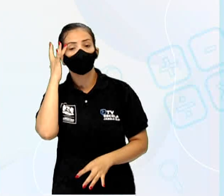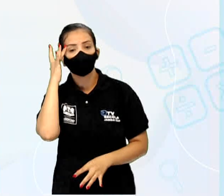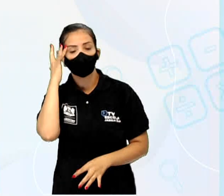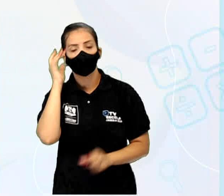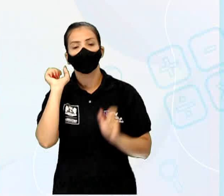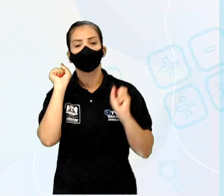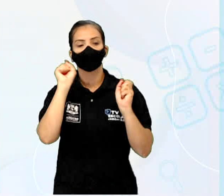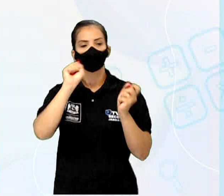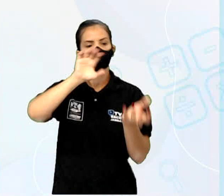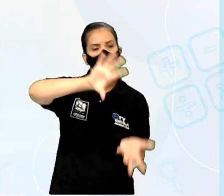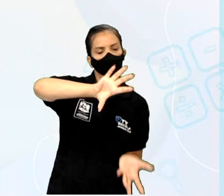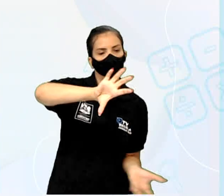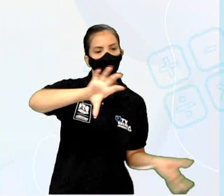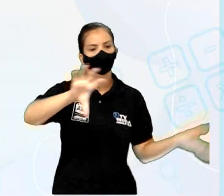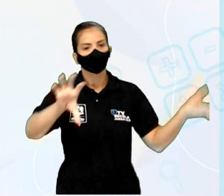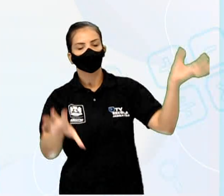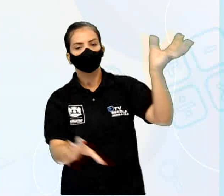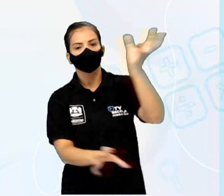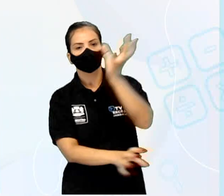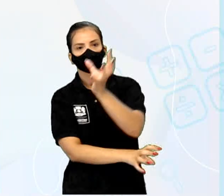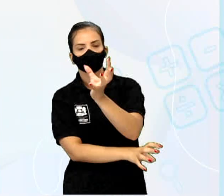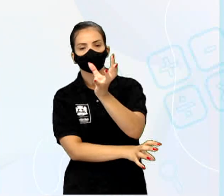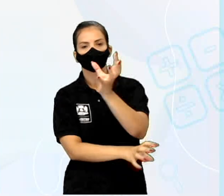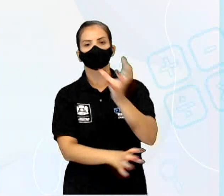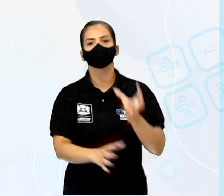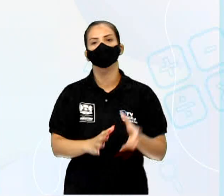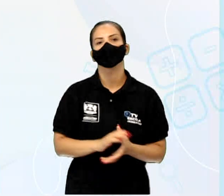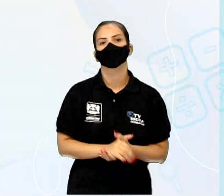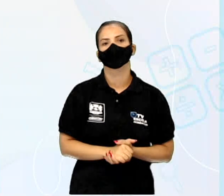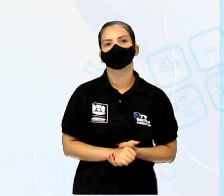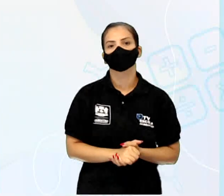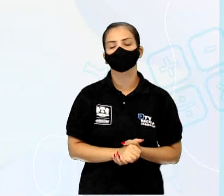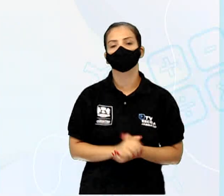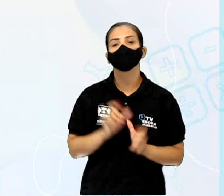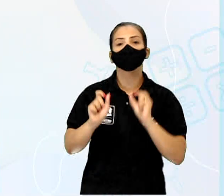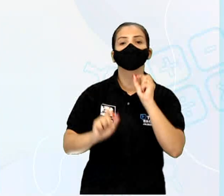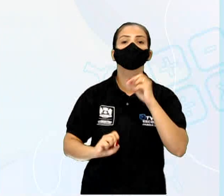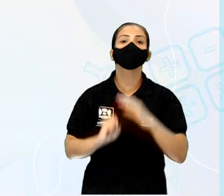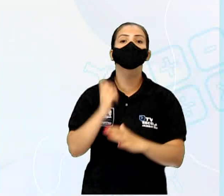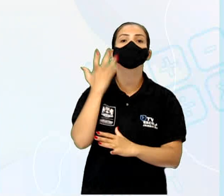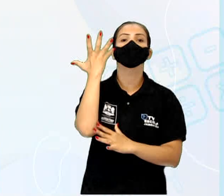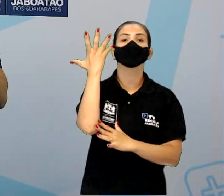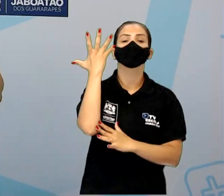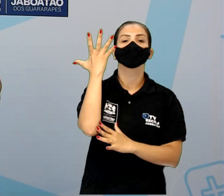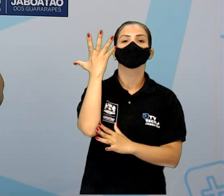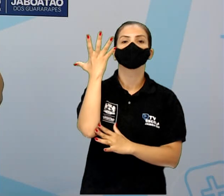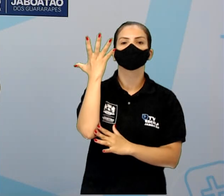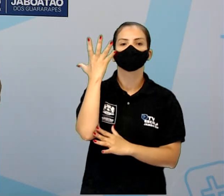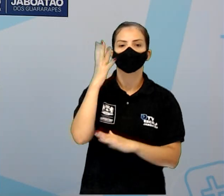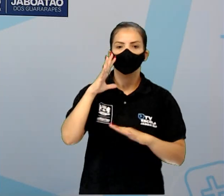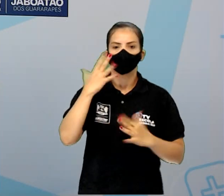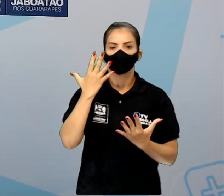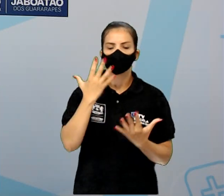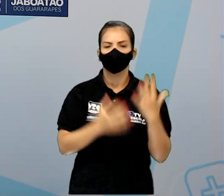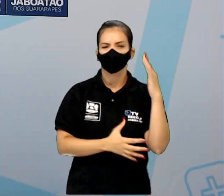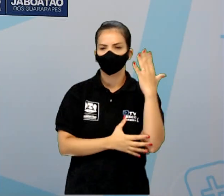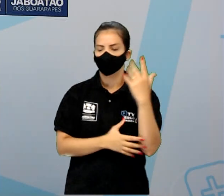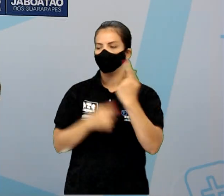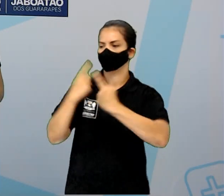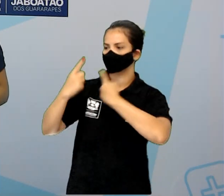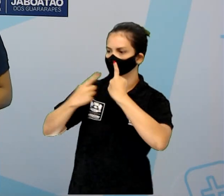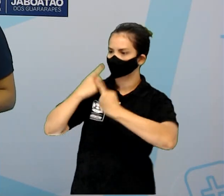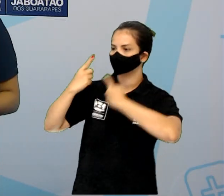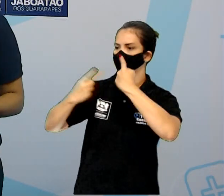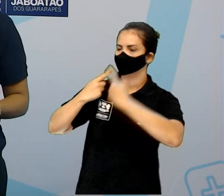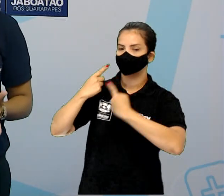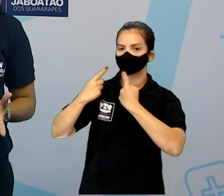desvirar. Então, o resultado. Apareceu o resultado. Quando ele estava lá reclamando, reclamando, reclamando, reclamando,